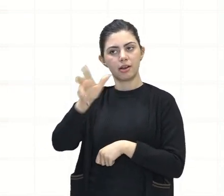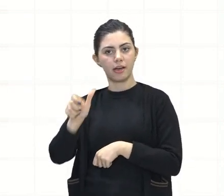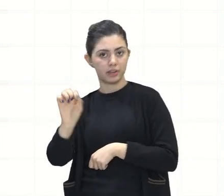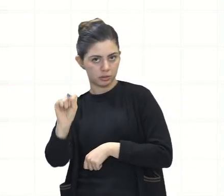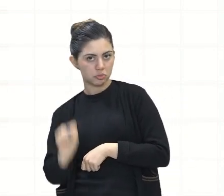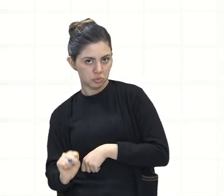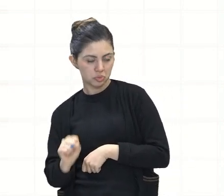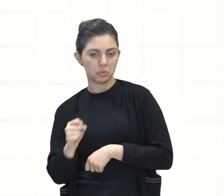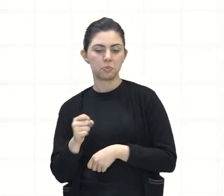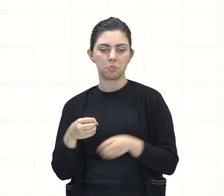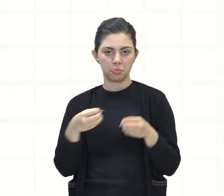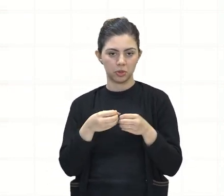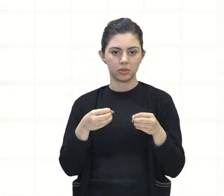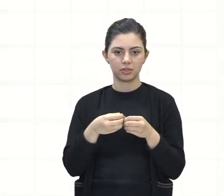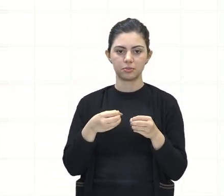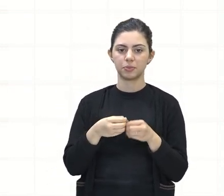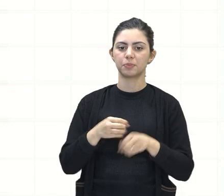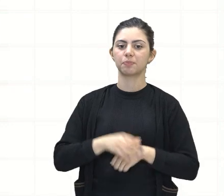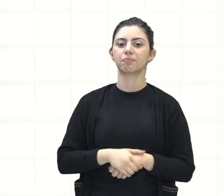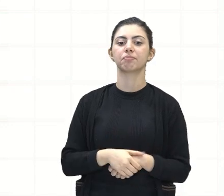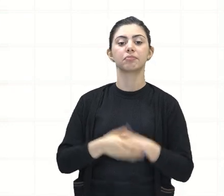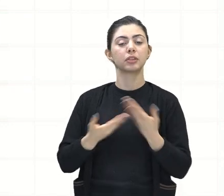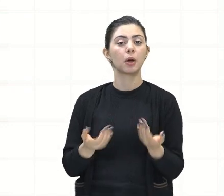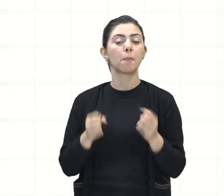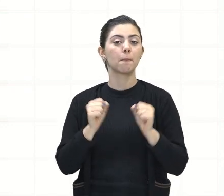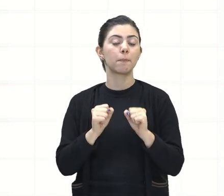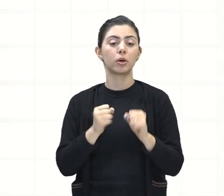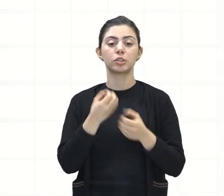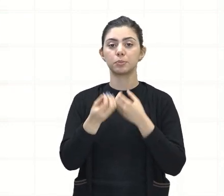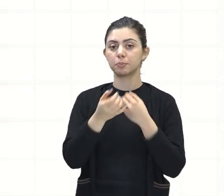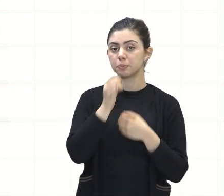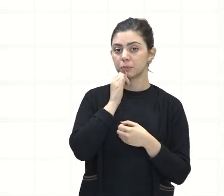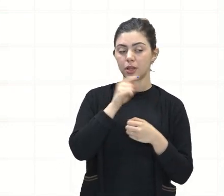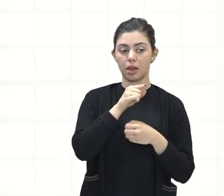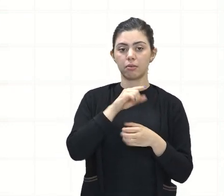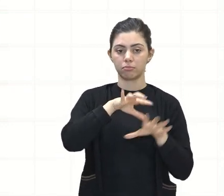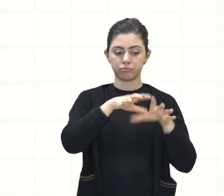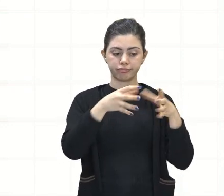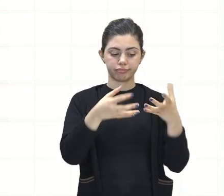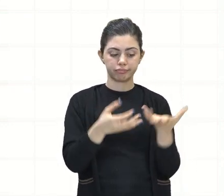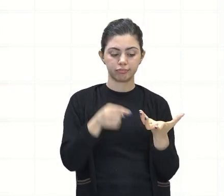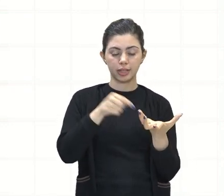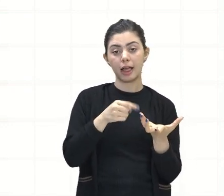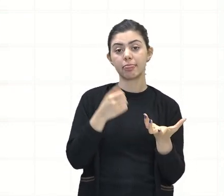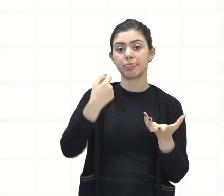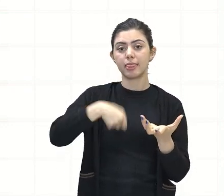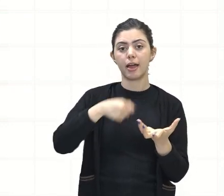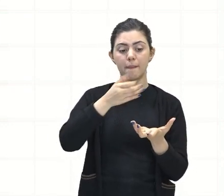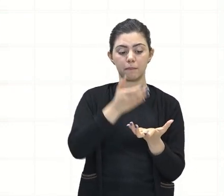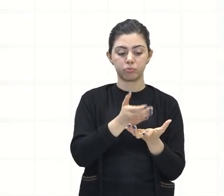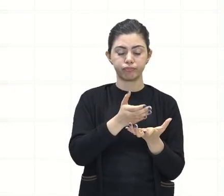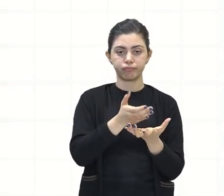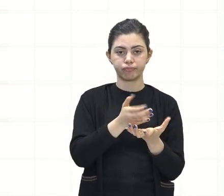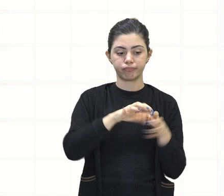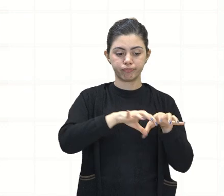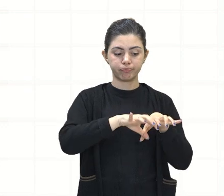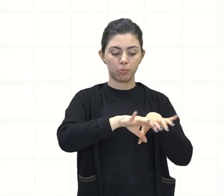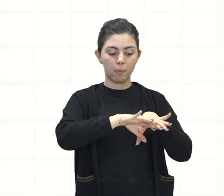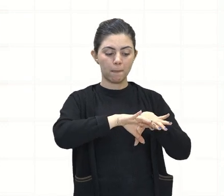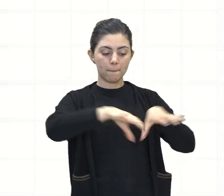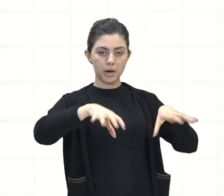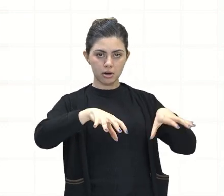da Austrália. Ele pode ser dividido, o continente antártico, tá? Em duas partes, certo?